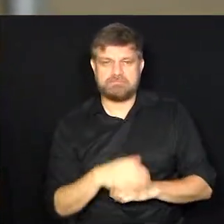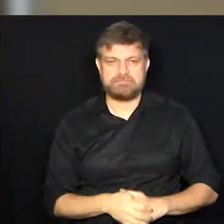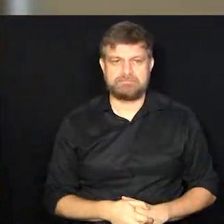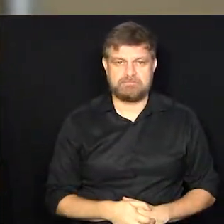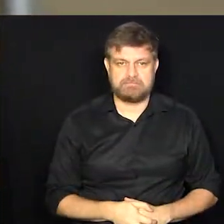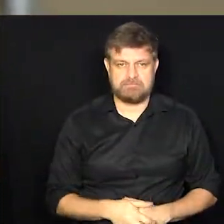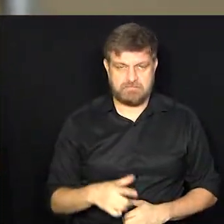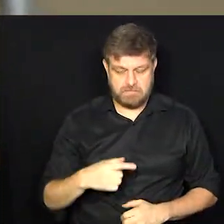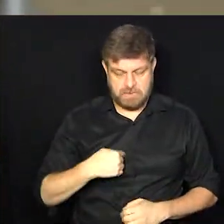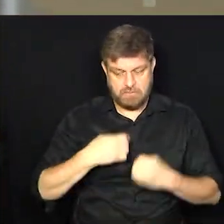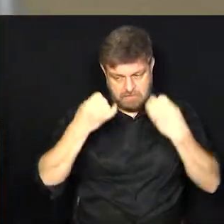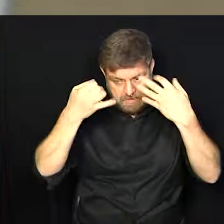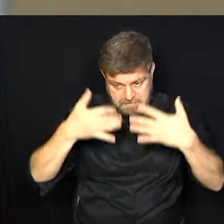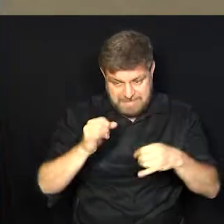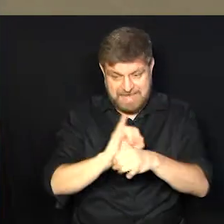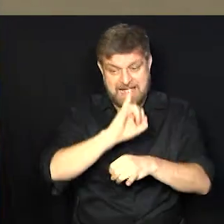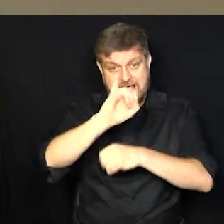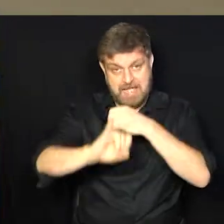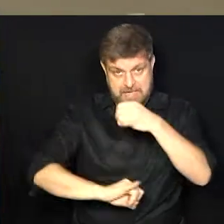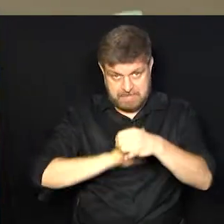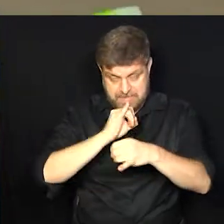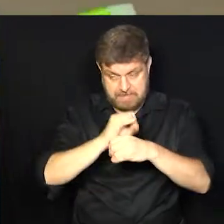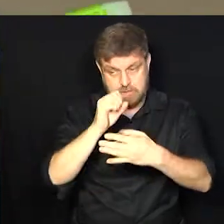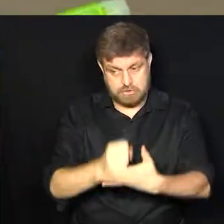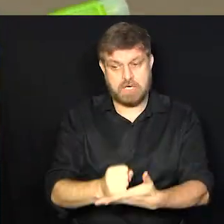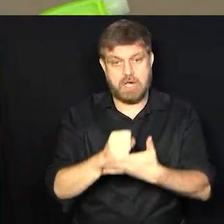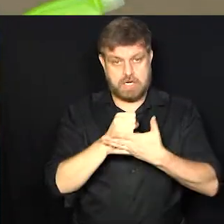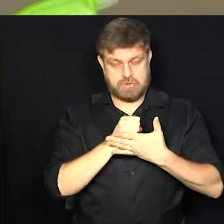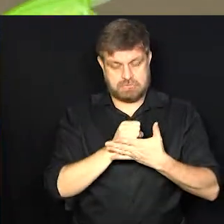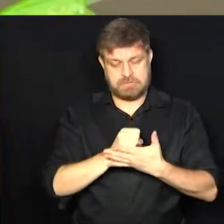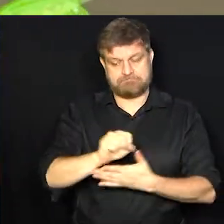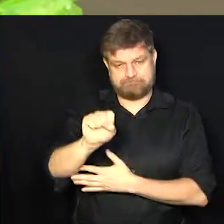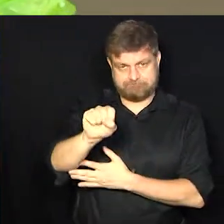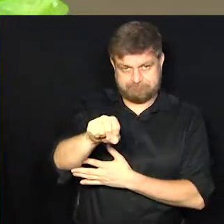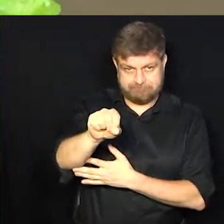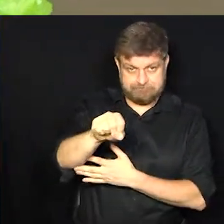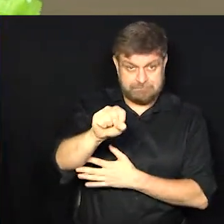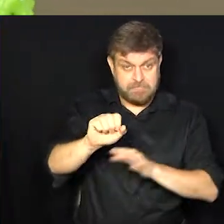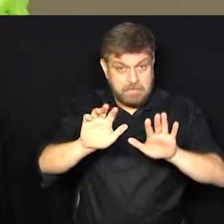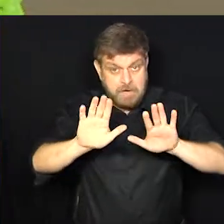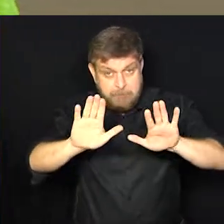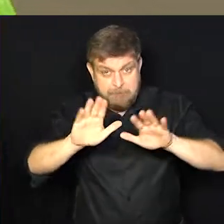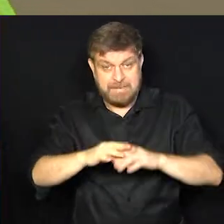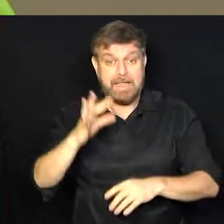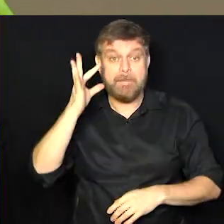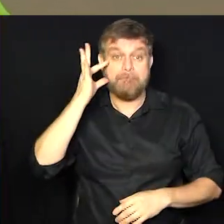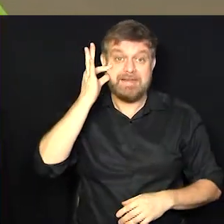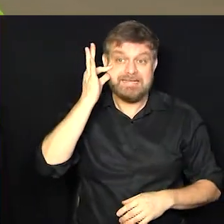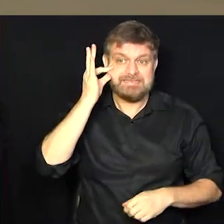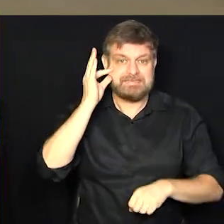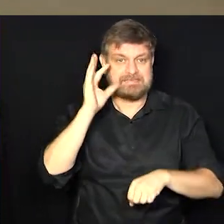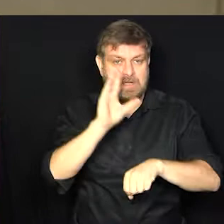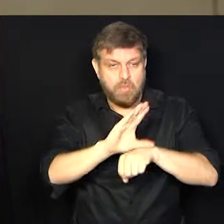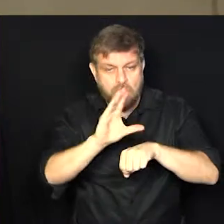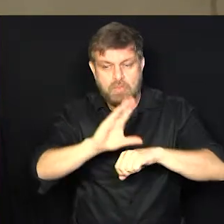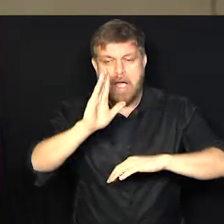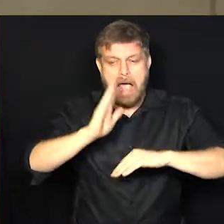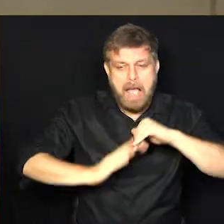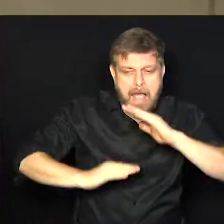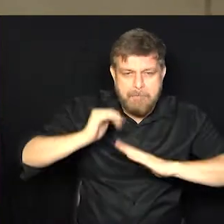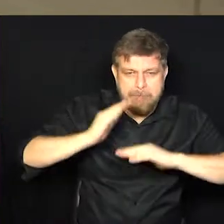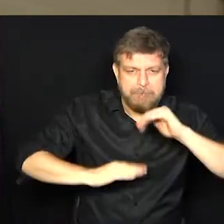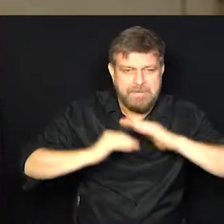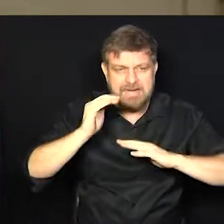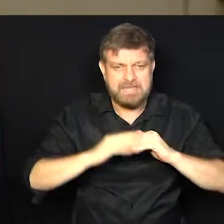disse, a internet ajuda bastante. Mas o presencial, o prático,